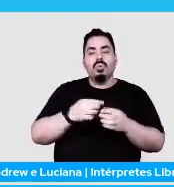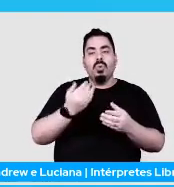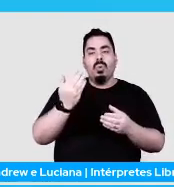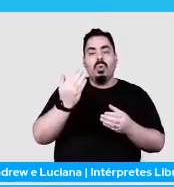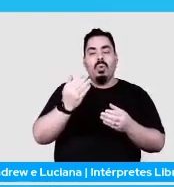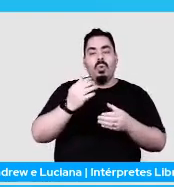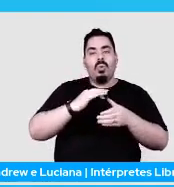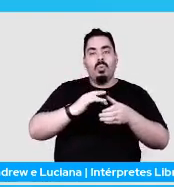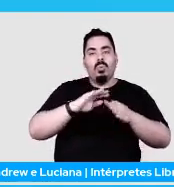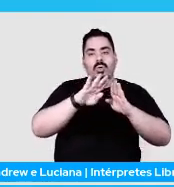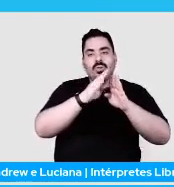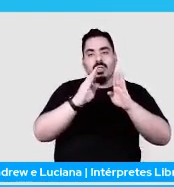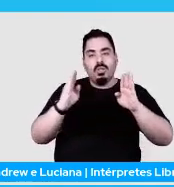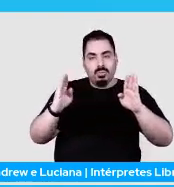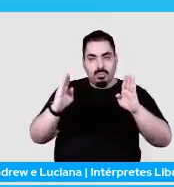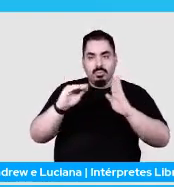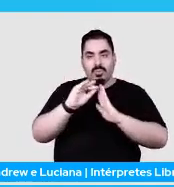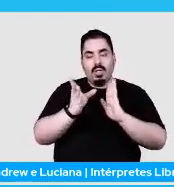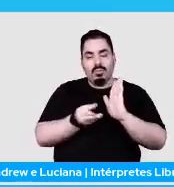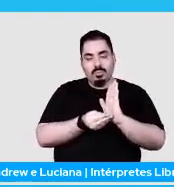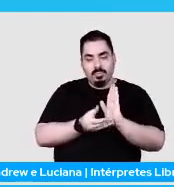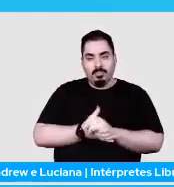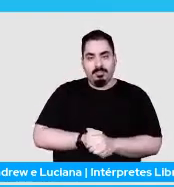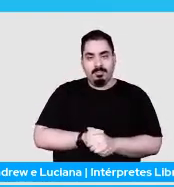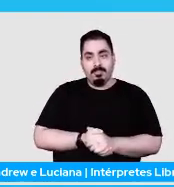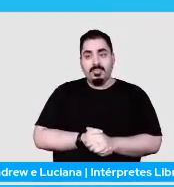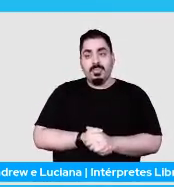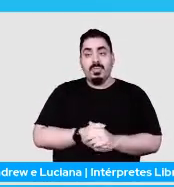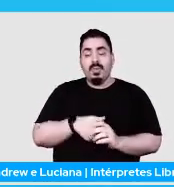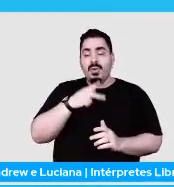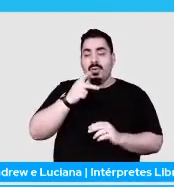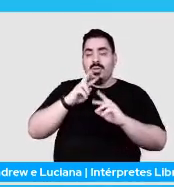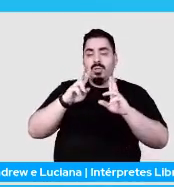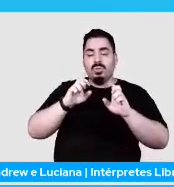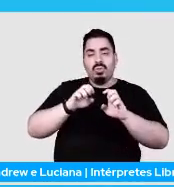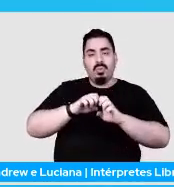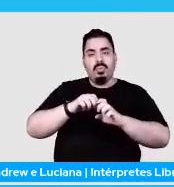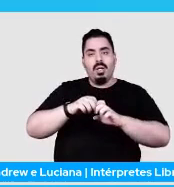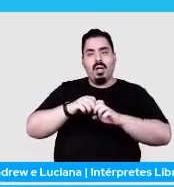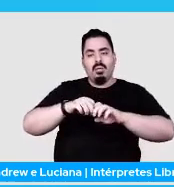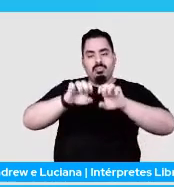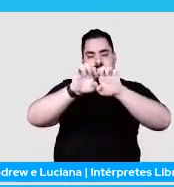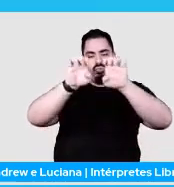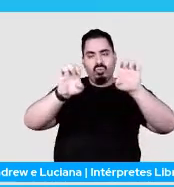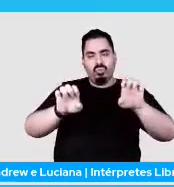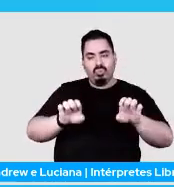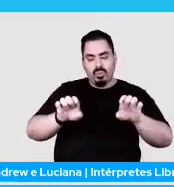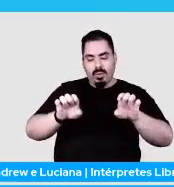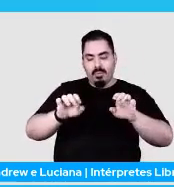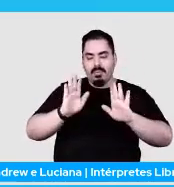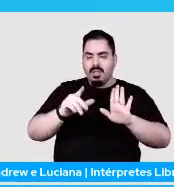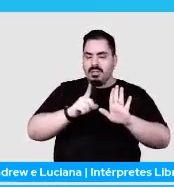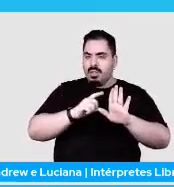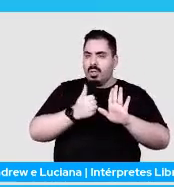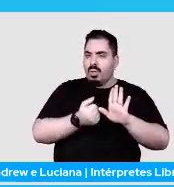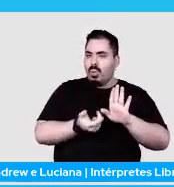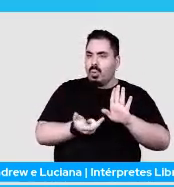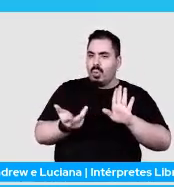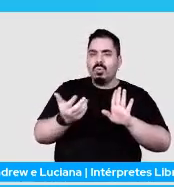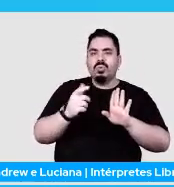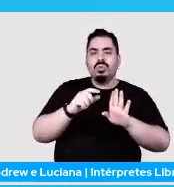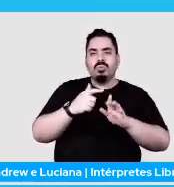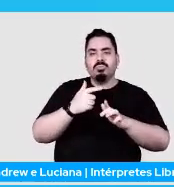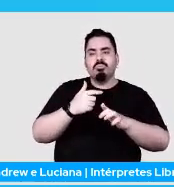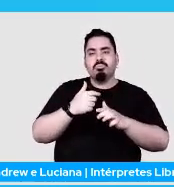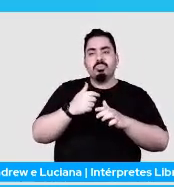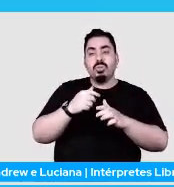Tá, ok. Eu falei da arquitetura do ScrapPi, mas existem outras coisas que esse diagrama não mostra.